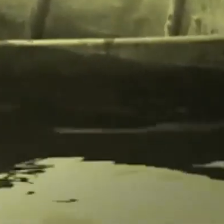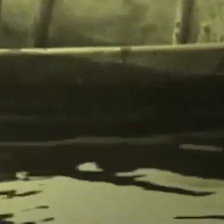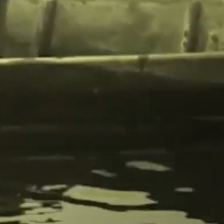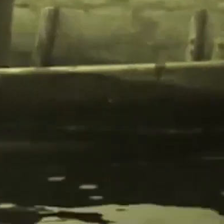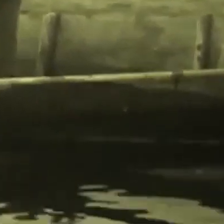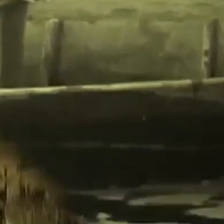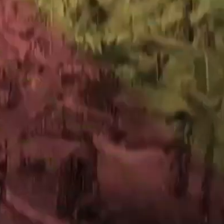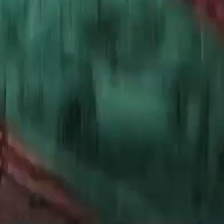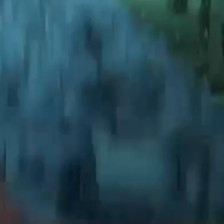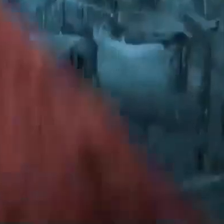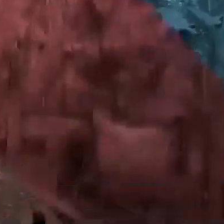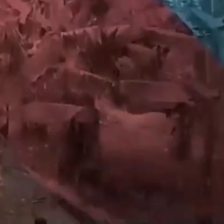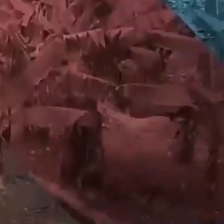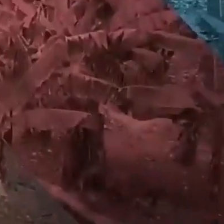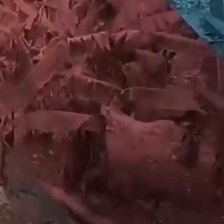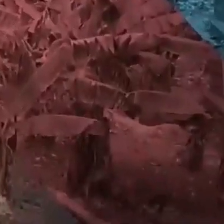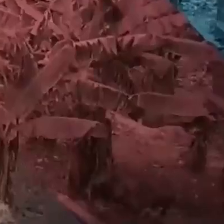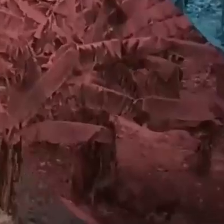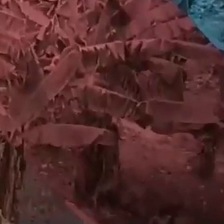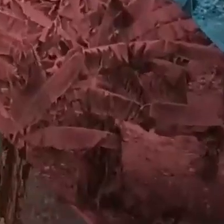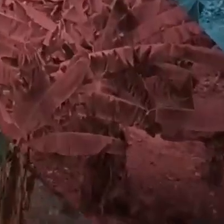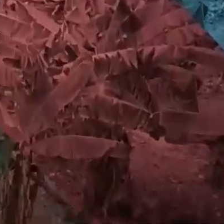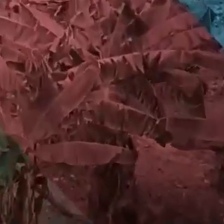e e